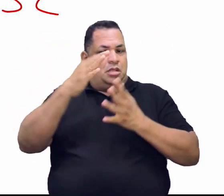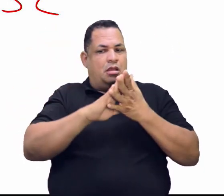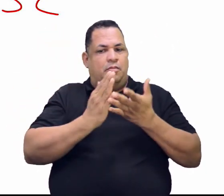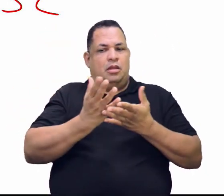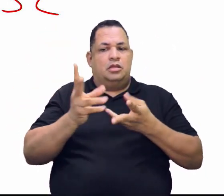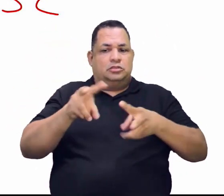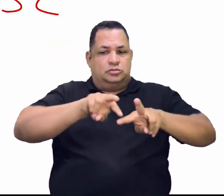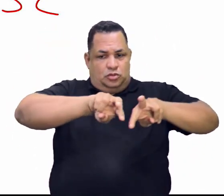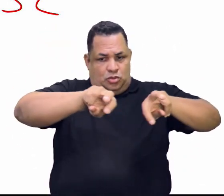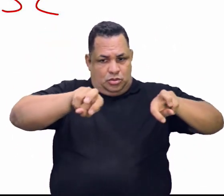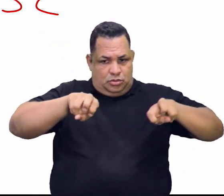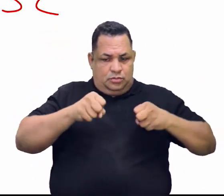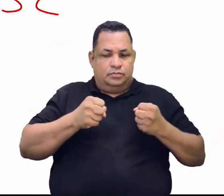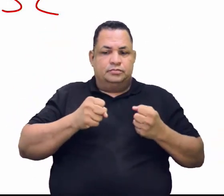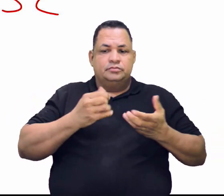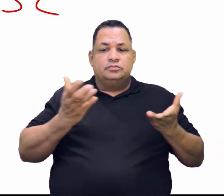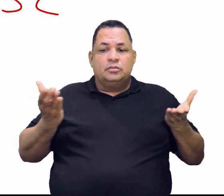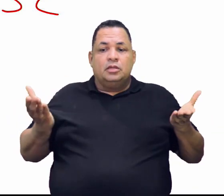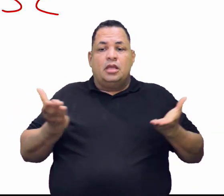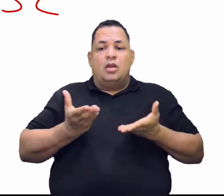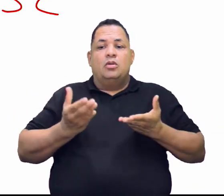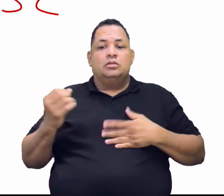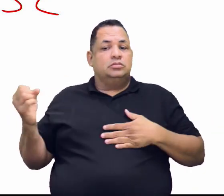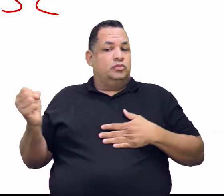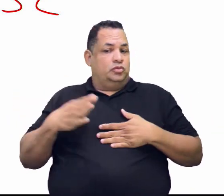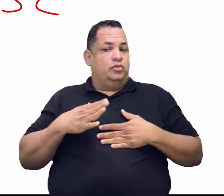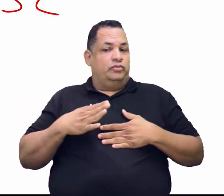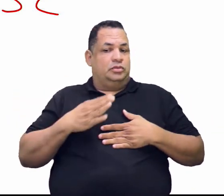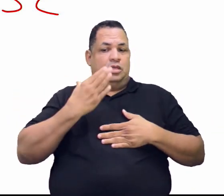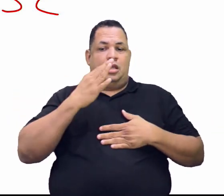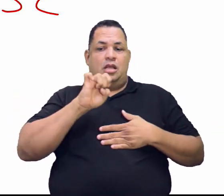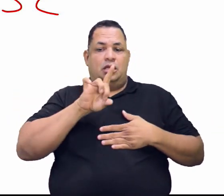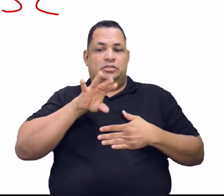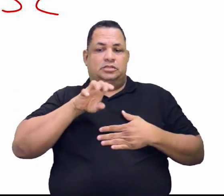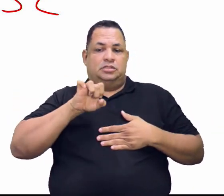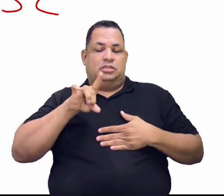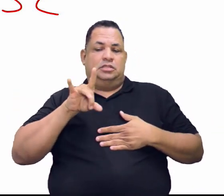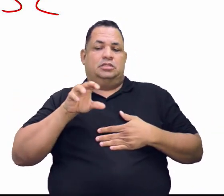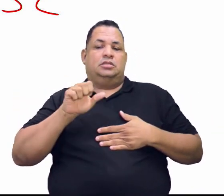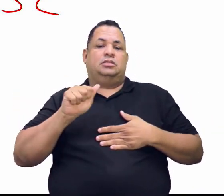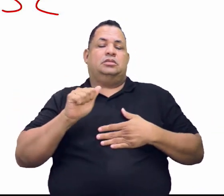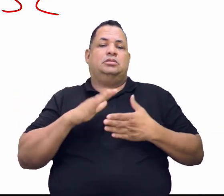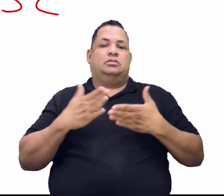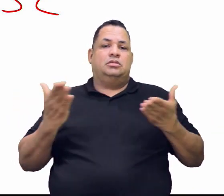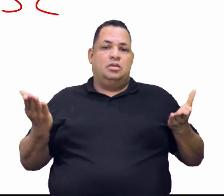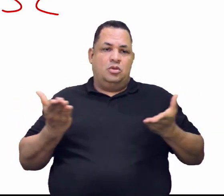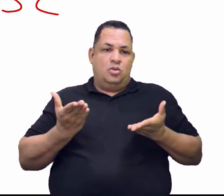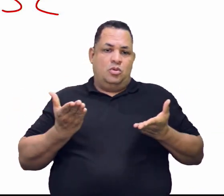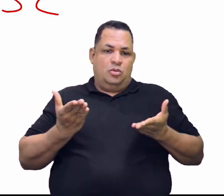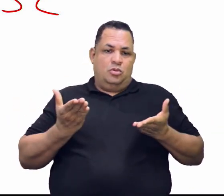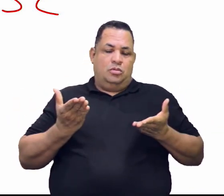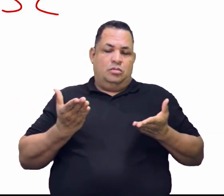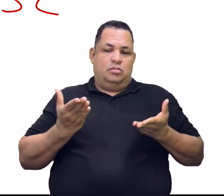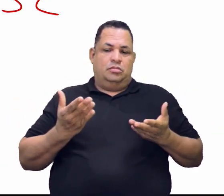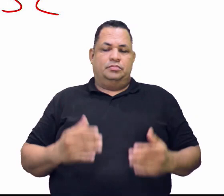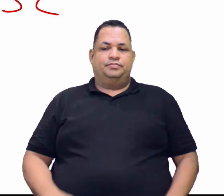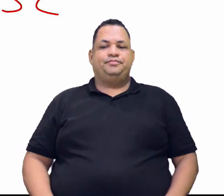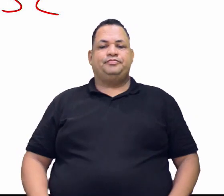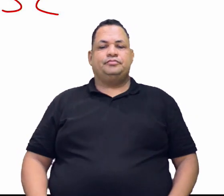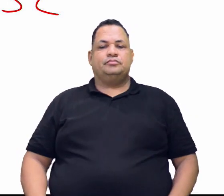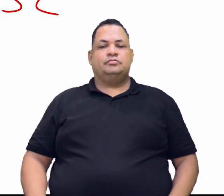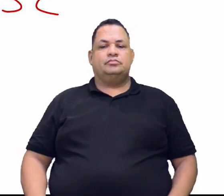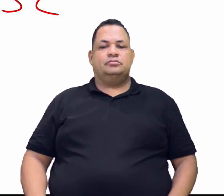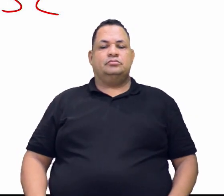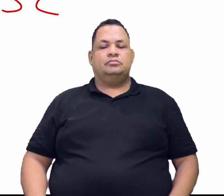seringais. E agora, eu tenho a casterita. Esse assunto que eu menciono com